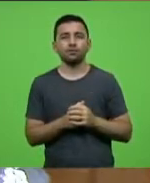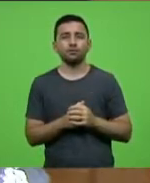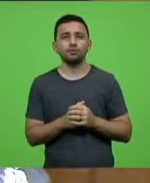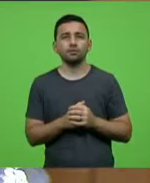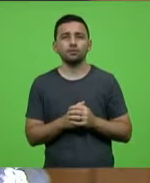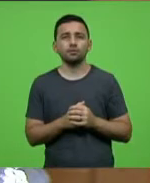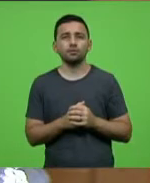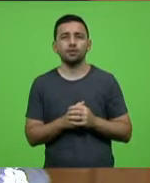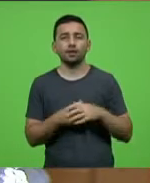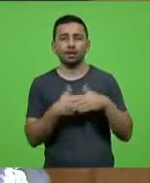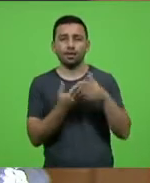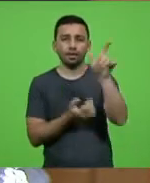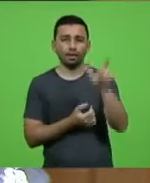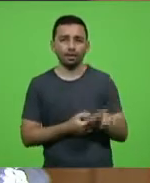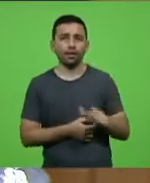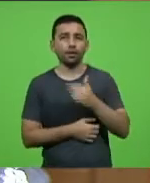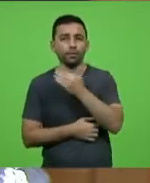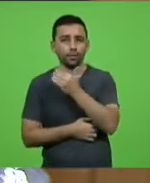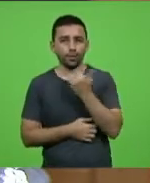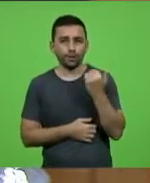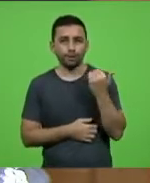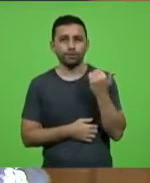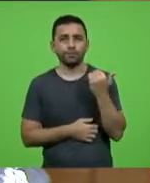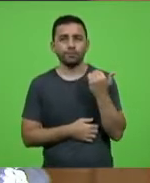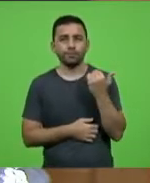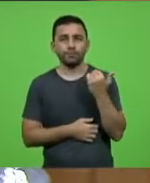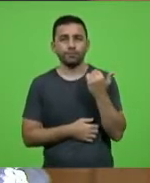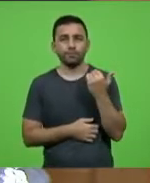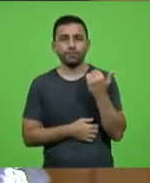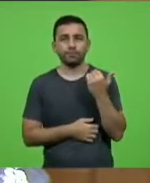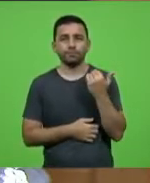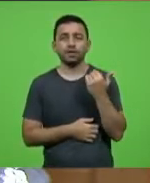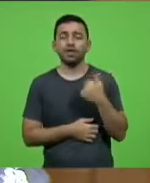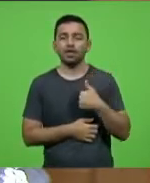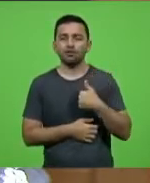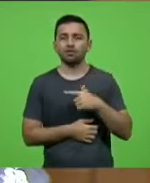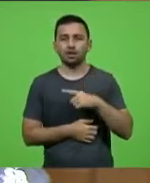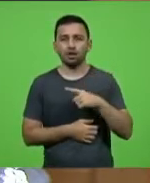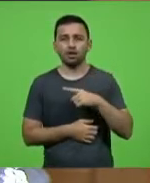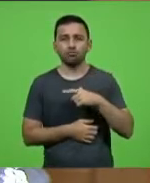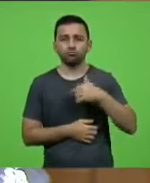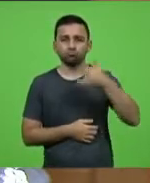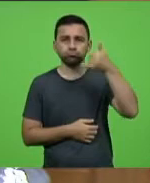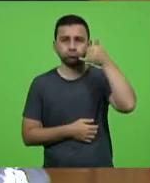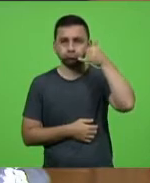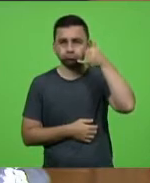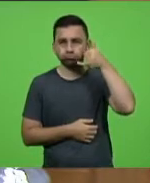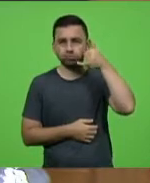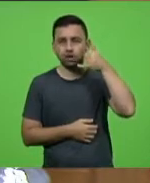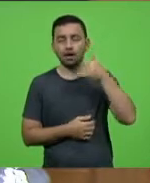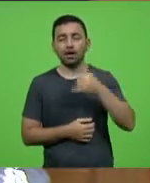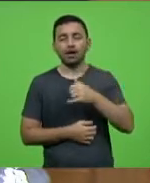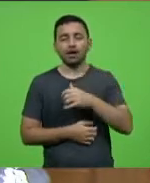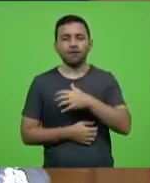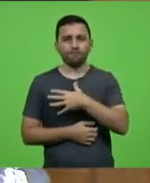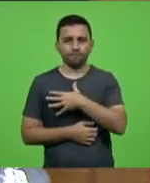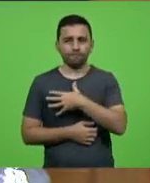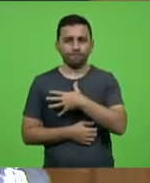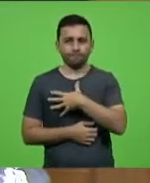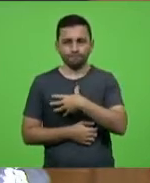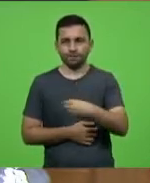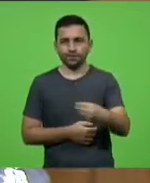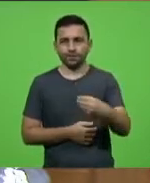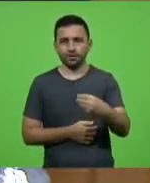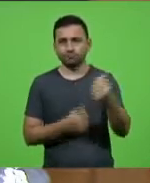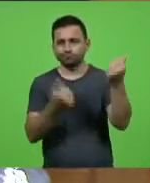ela tinha falecido, eu recebi um áudio da outra filha, a